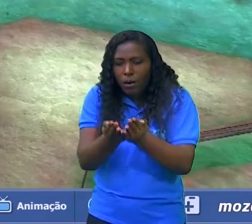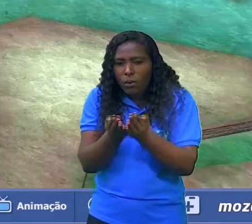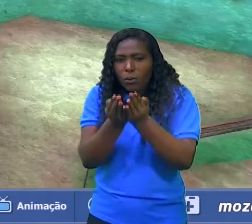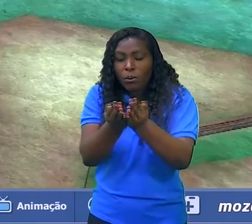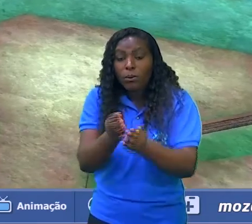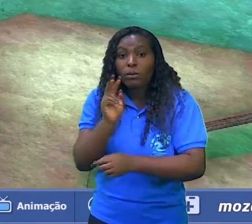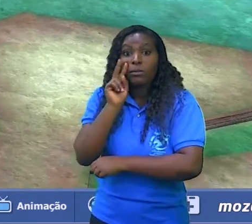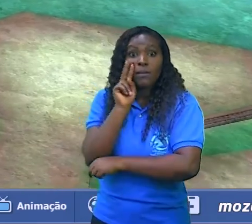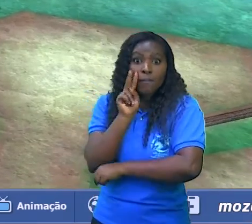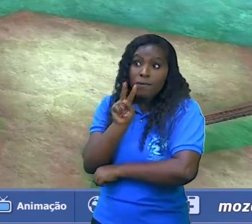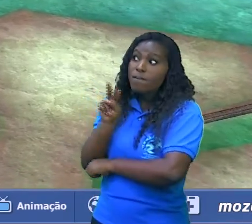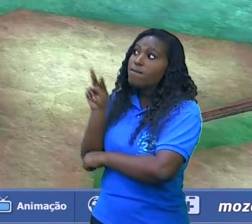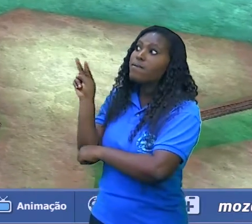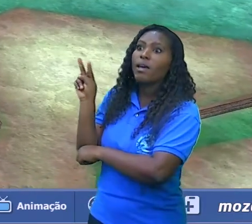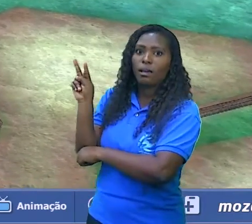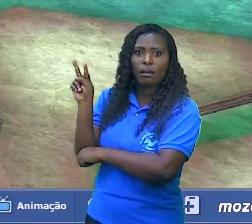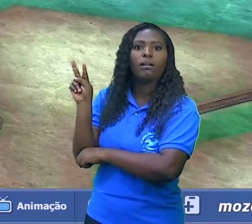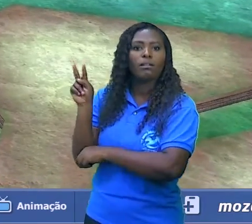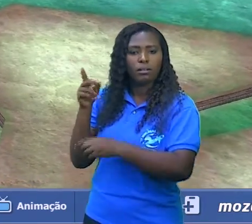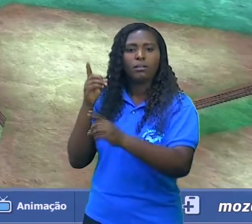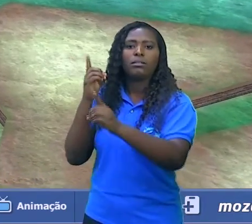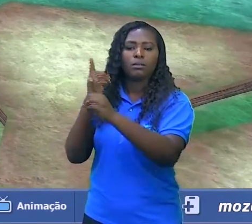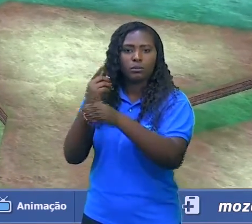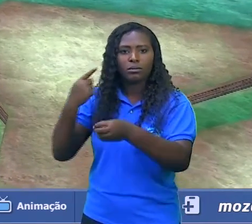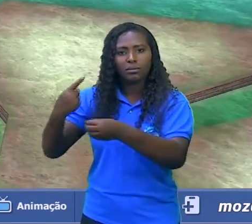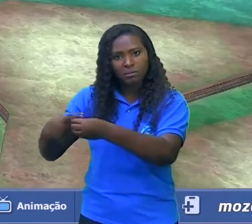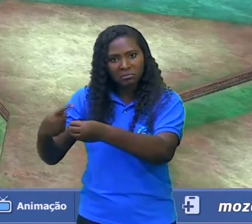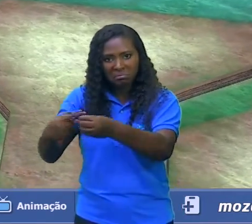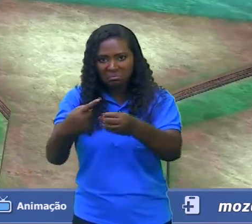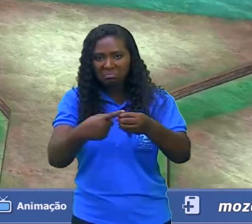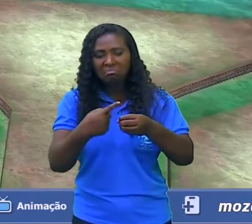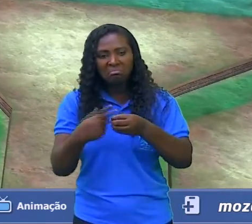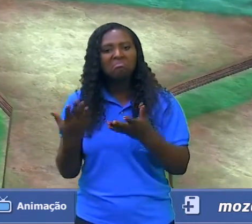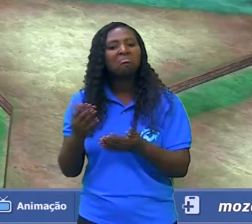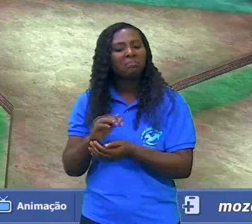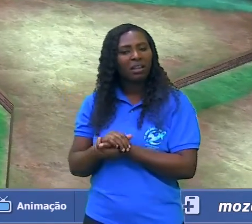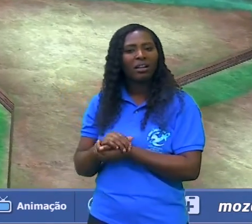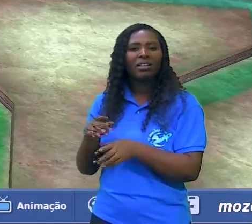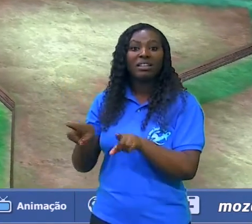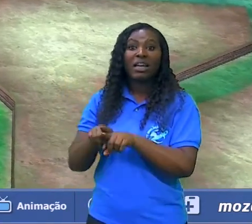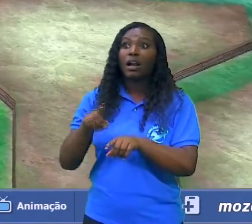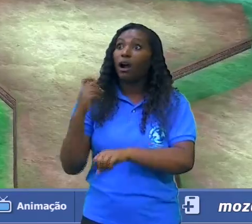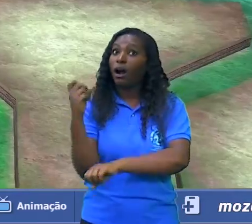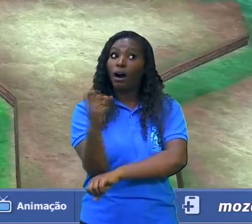encontrar a cidade, se localizar, era altíssima, grandiosa,